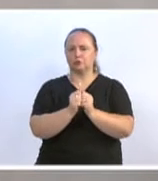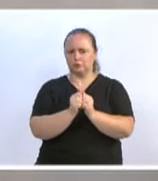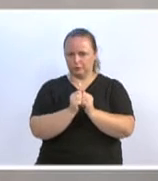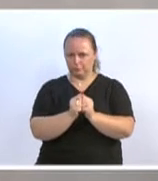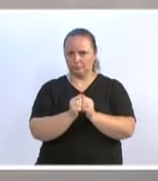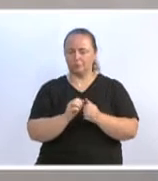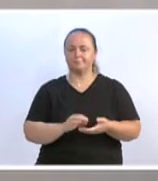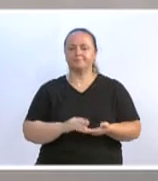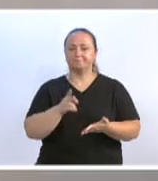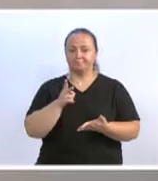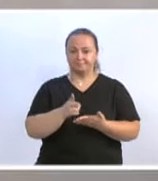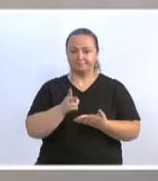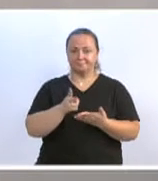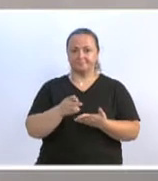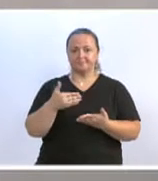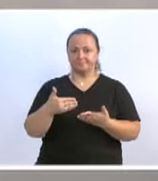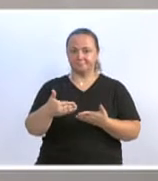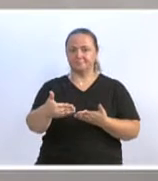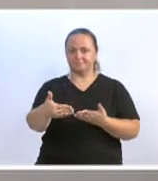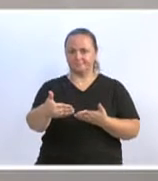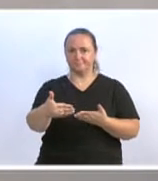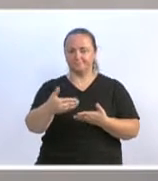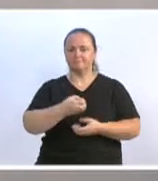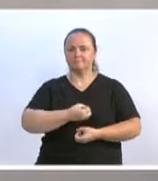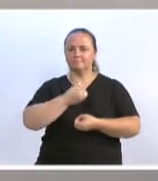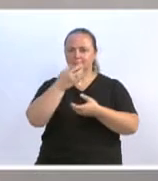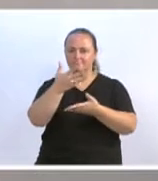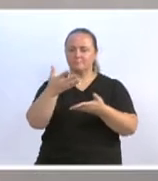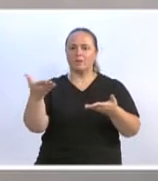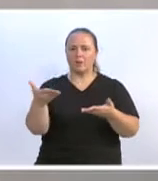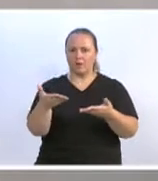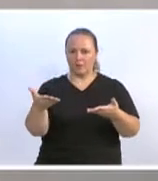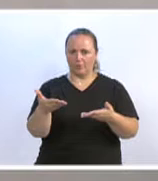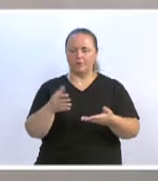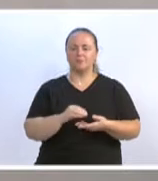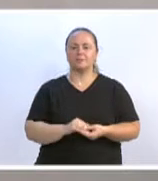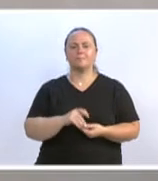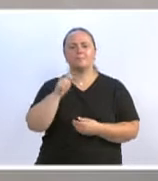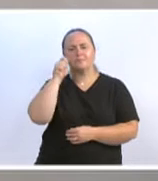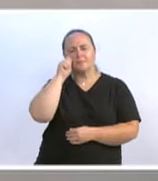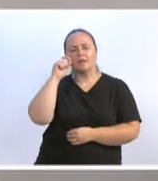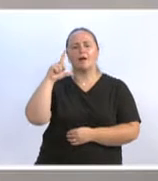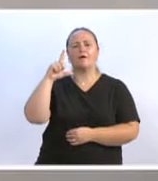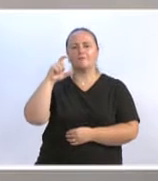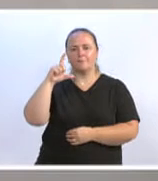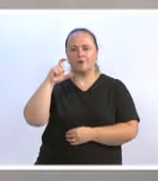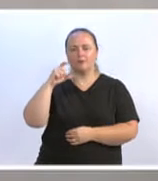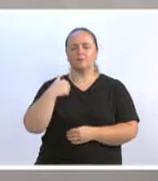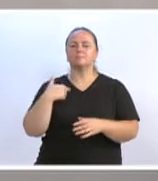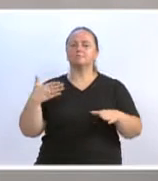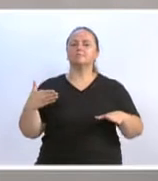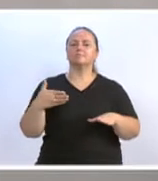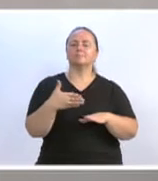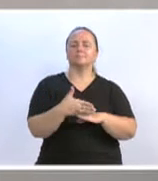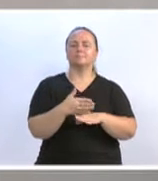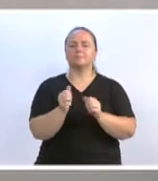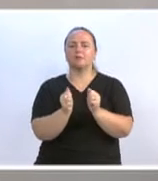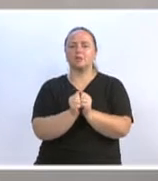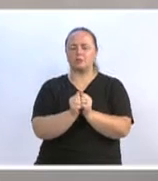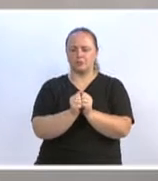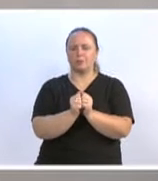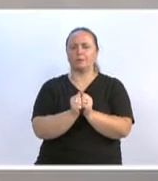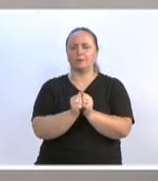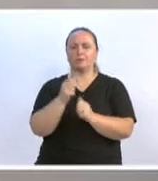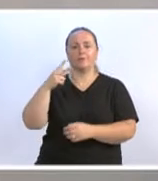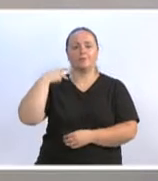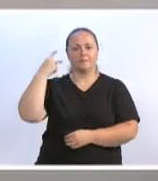Dando continuidade ao pronunciamento hoje, eu gostaria que o Ari colocasse as fotos. Participei, juntamente com o